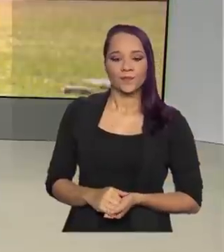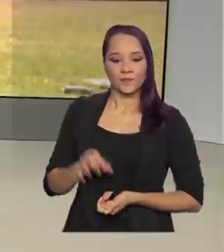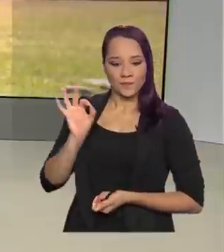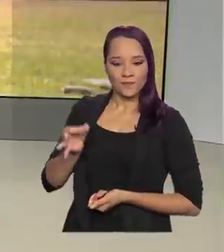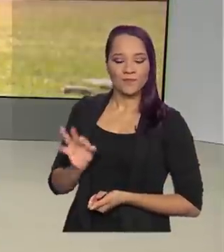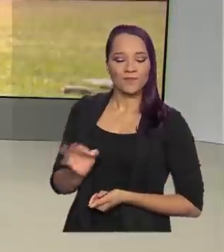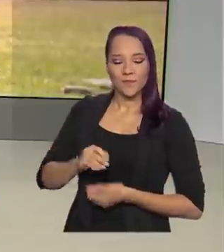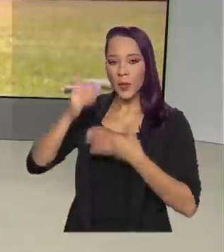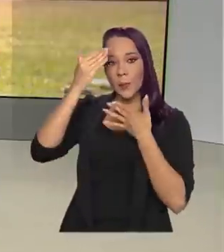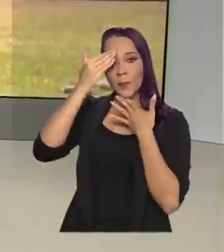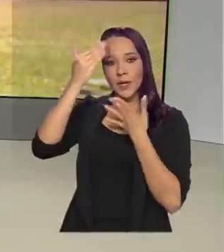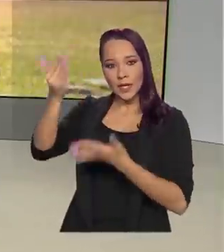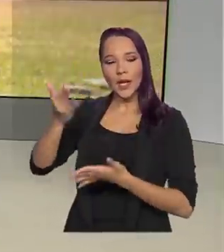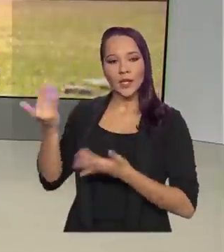certo, Luciana. Obrigada pelas suas informações.